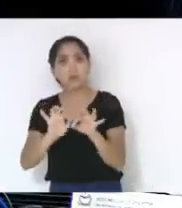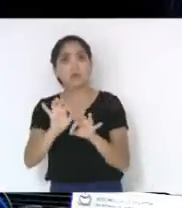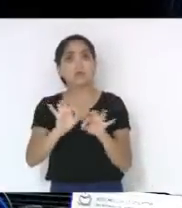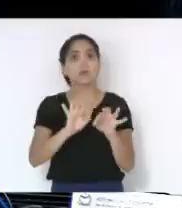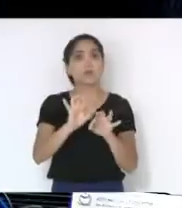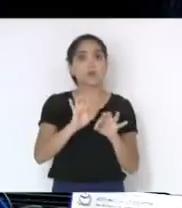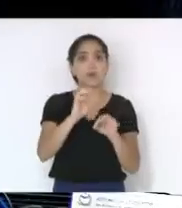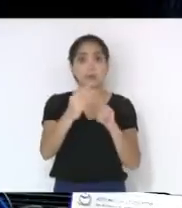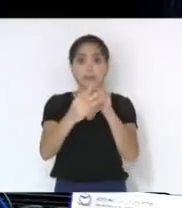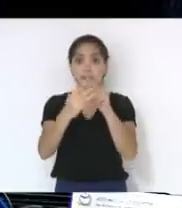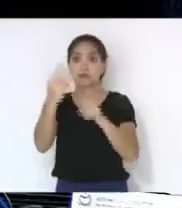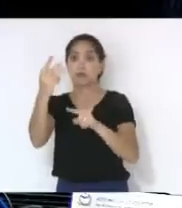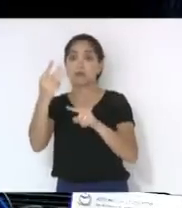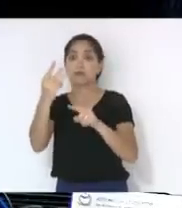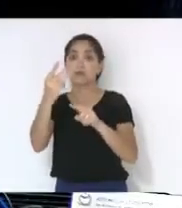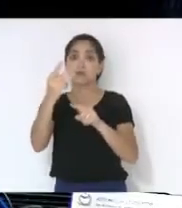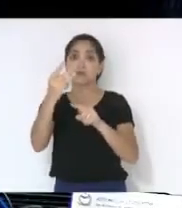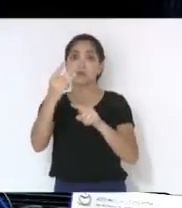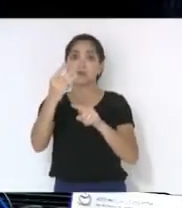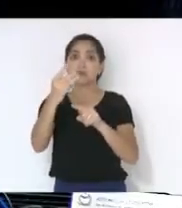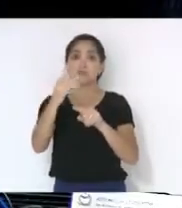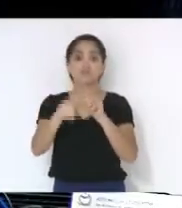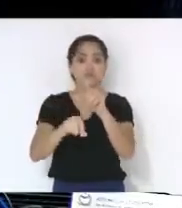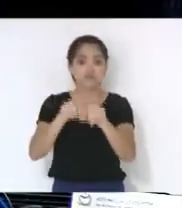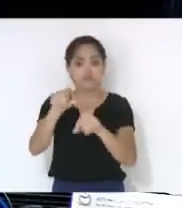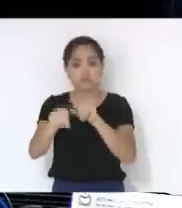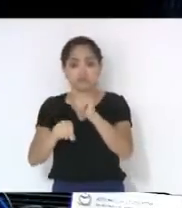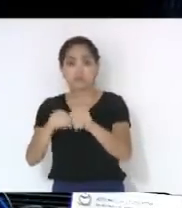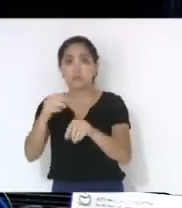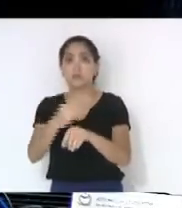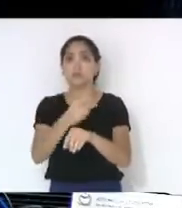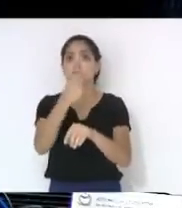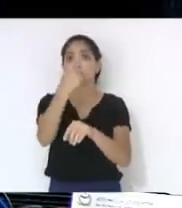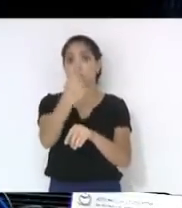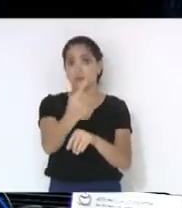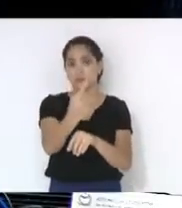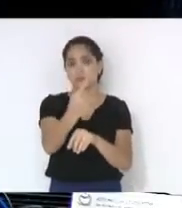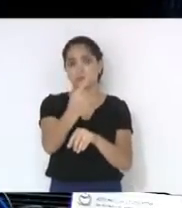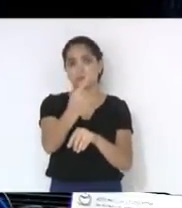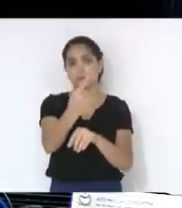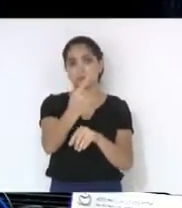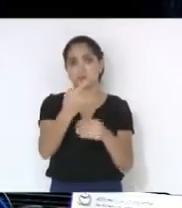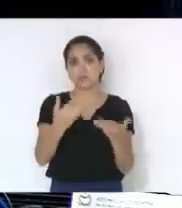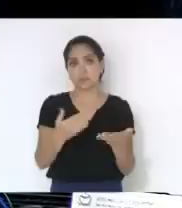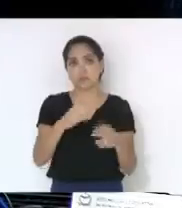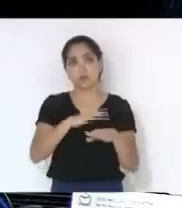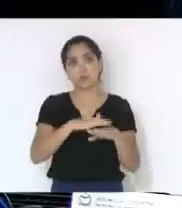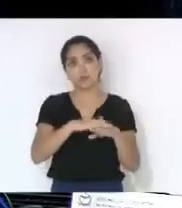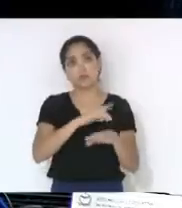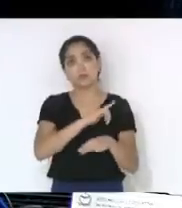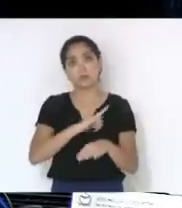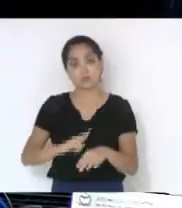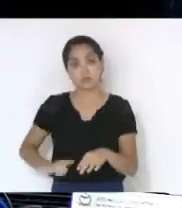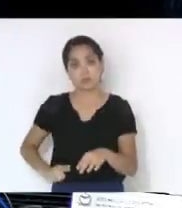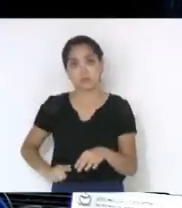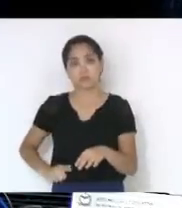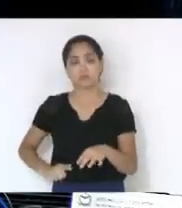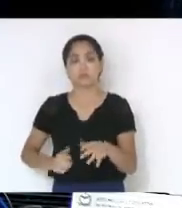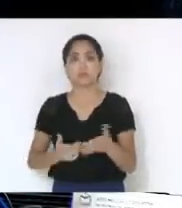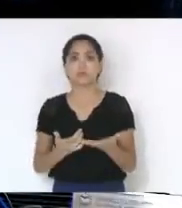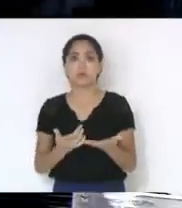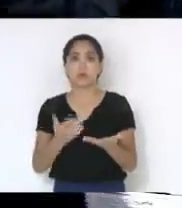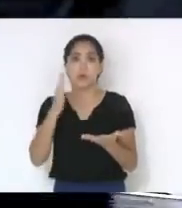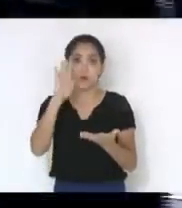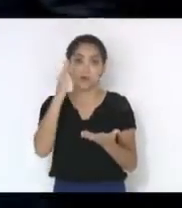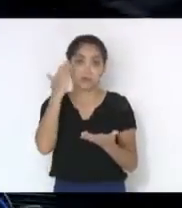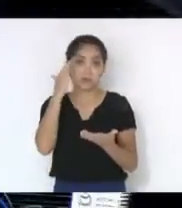opções e essas opções possam ser colocadas pelo governador. Então, eu não entendo, deputado